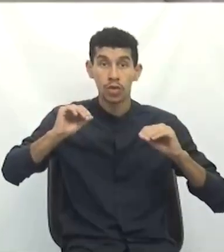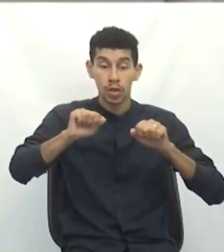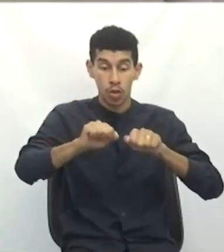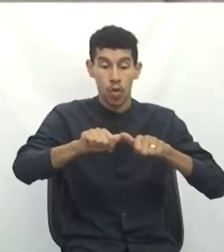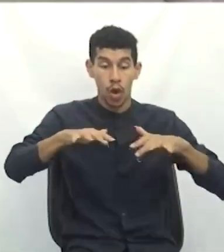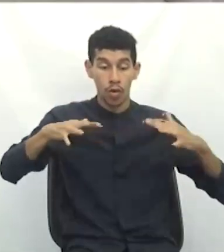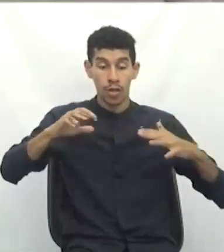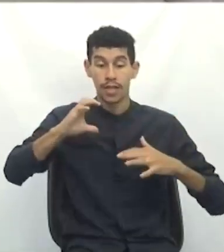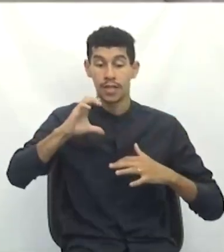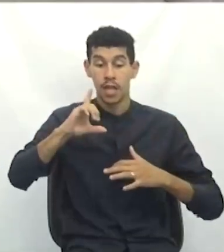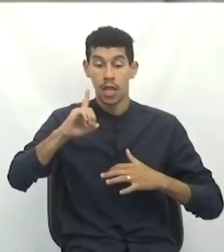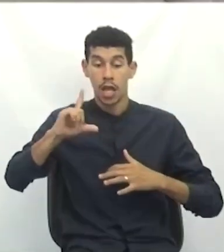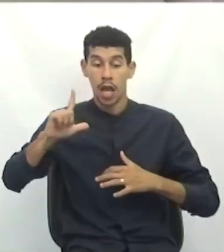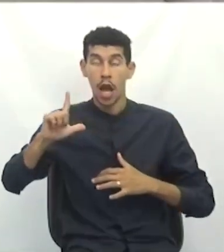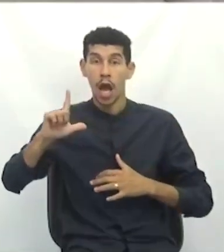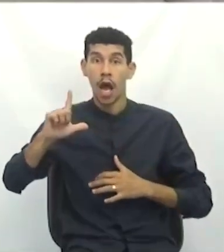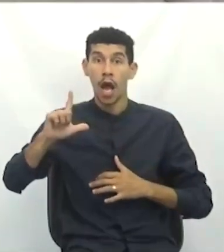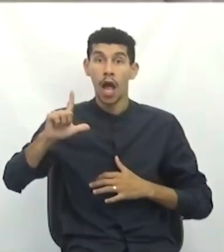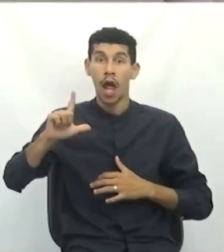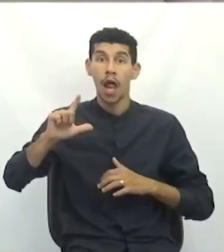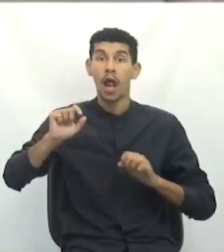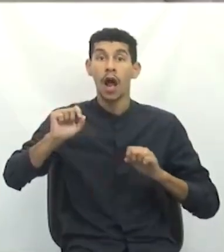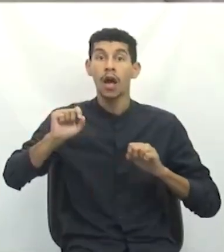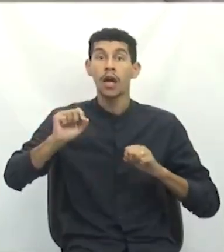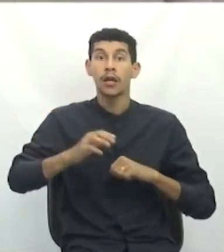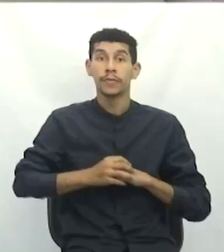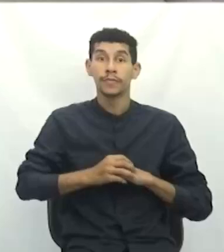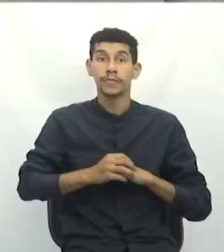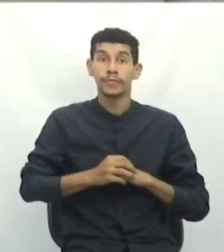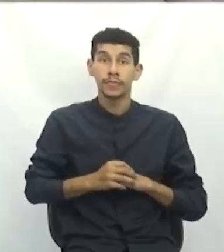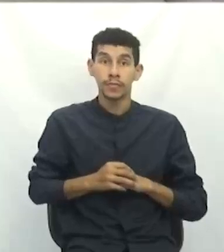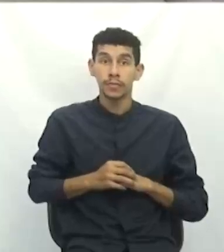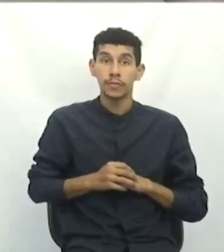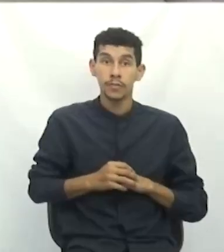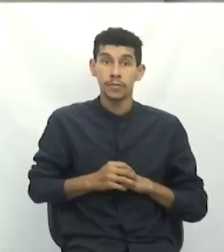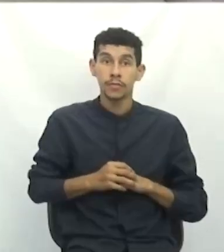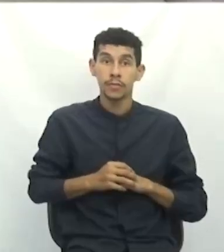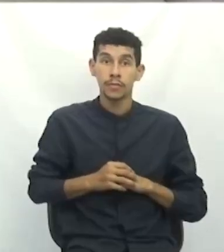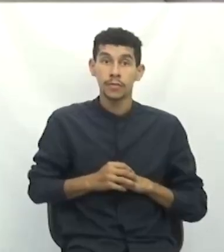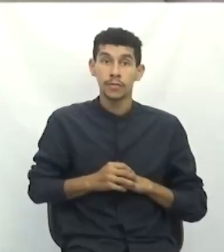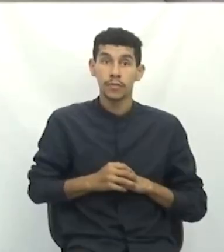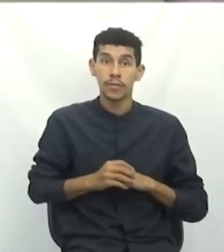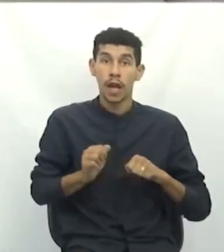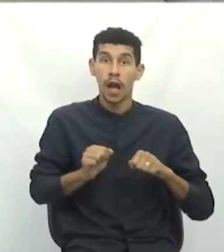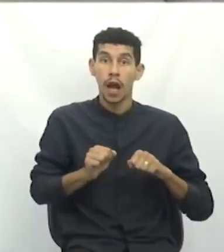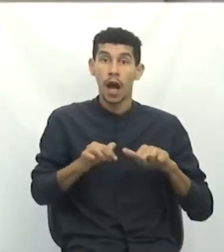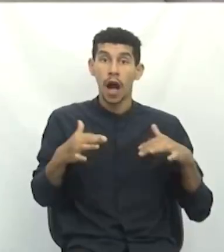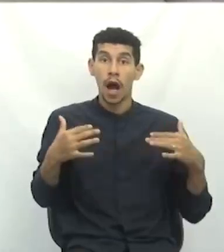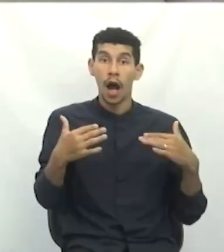da CDL, a audiência pública que vai tratar sobre o nosso plano